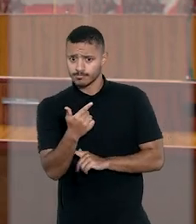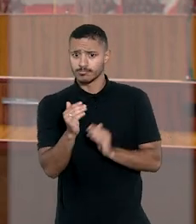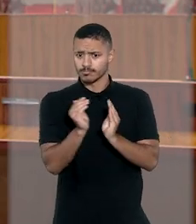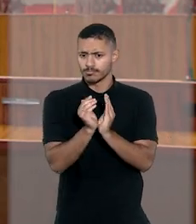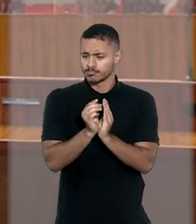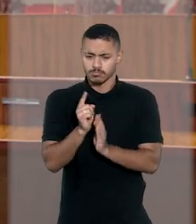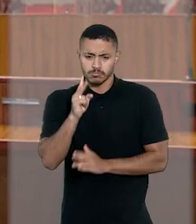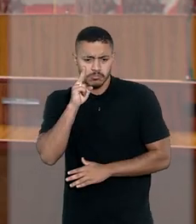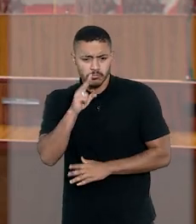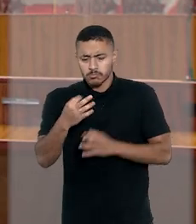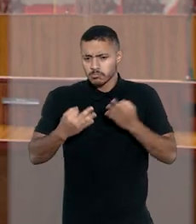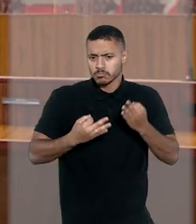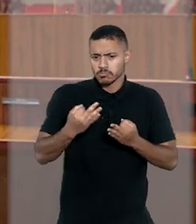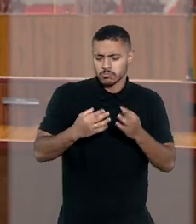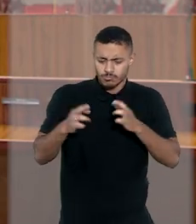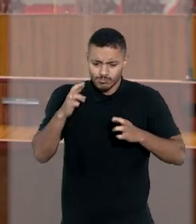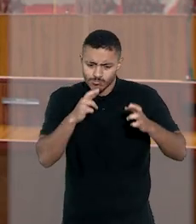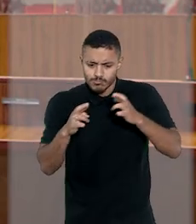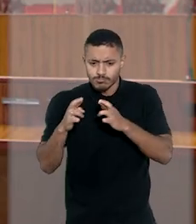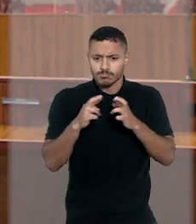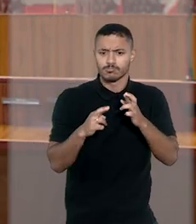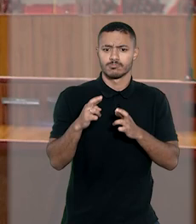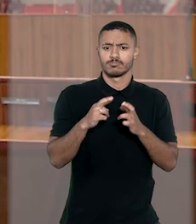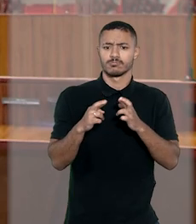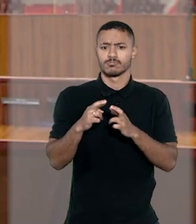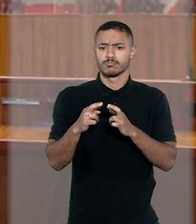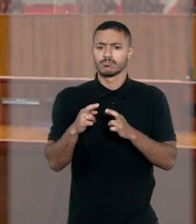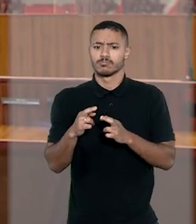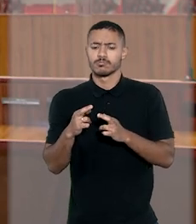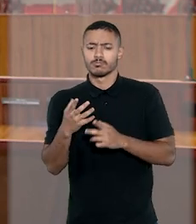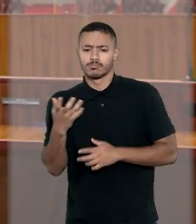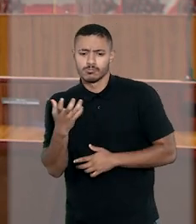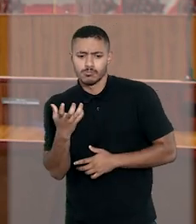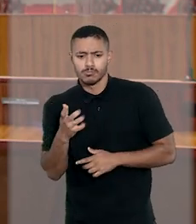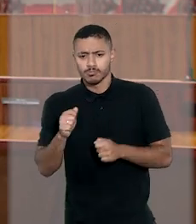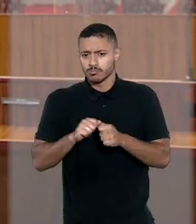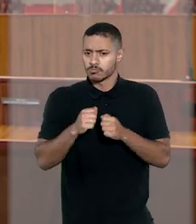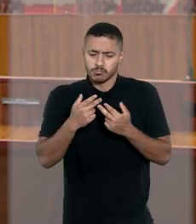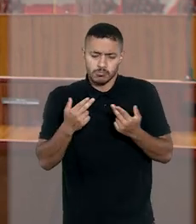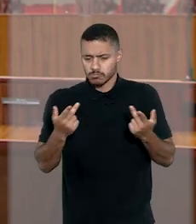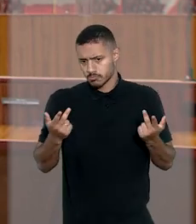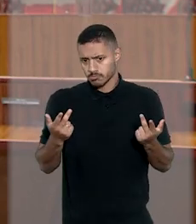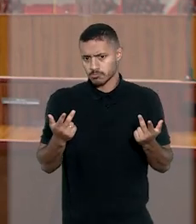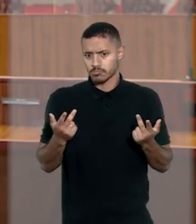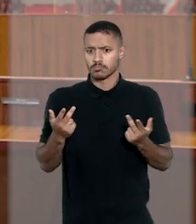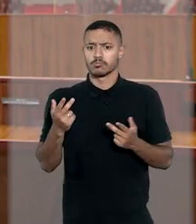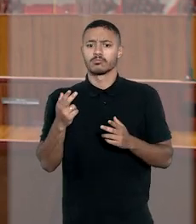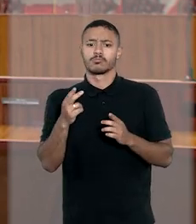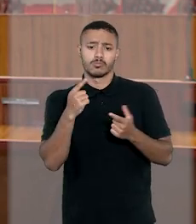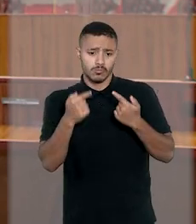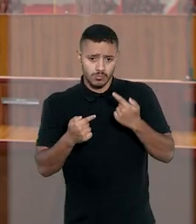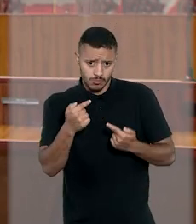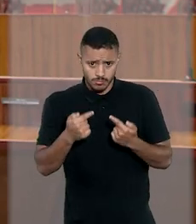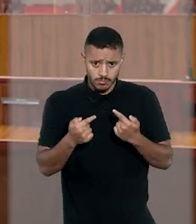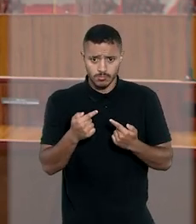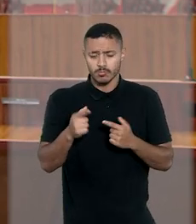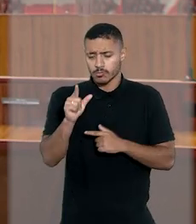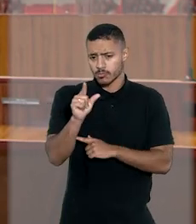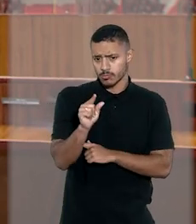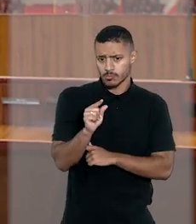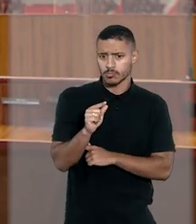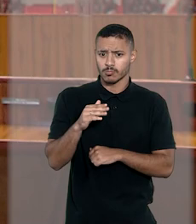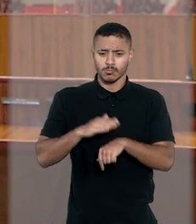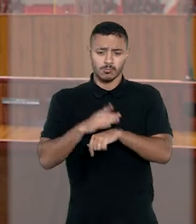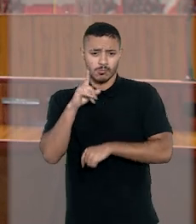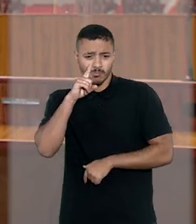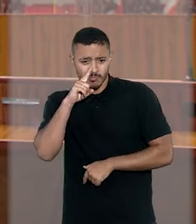Segundo a União, não cabe ao judiciário avaliar os critérios de conveniência e de oportunidade para a edição da resolução em debate.